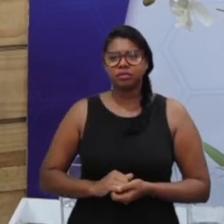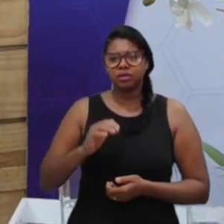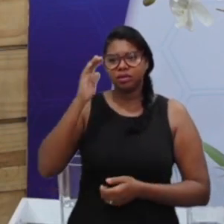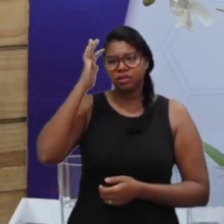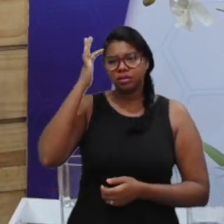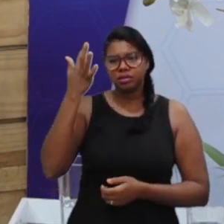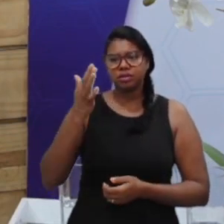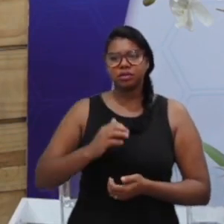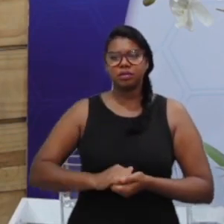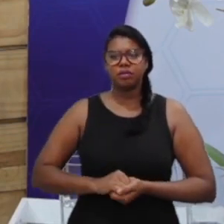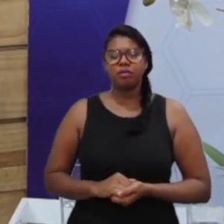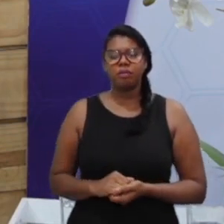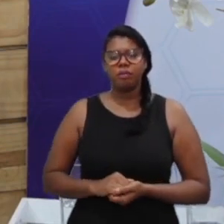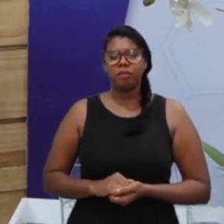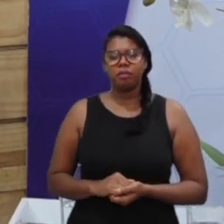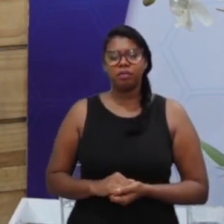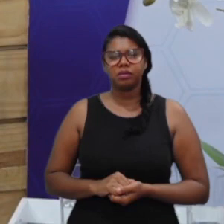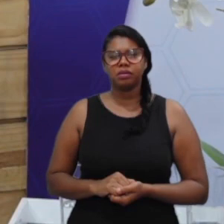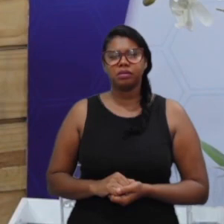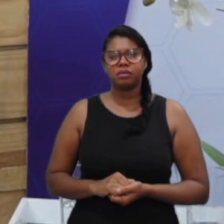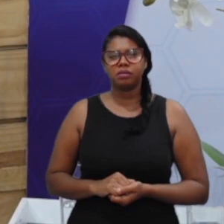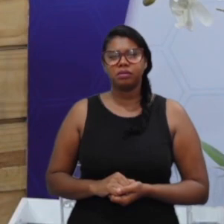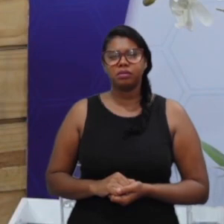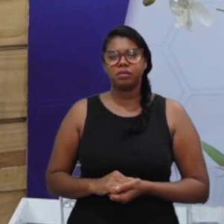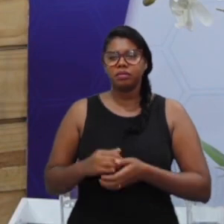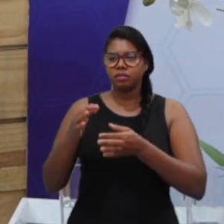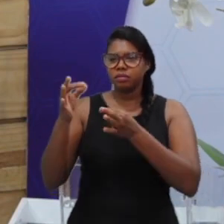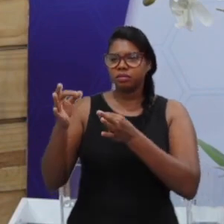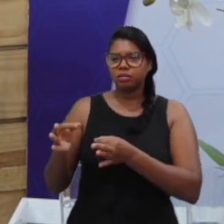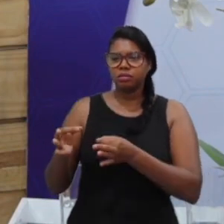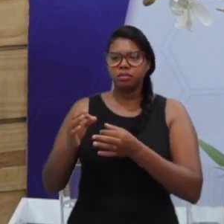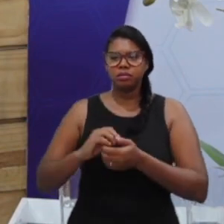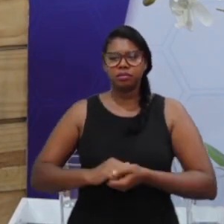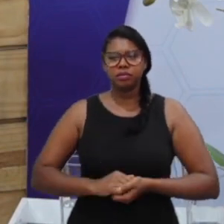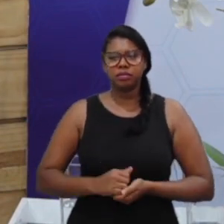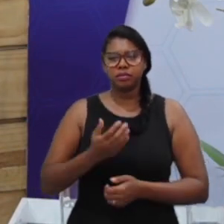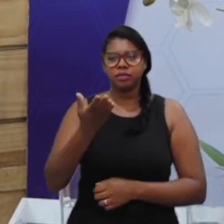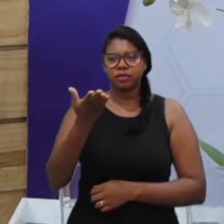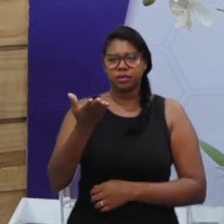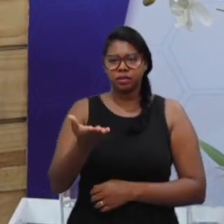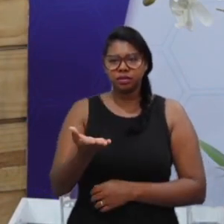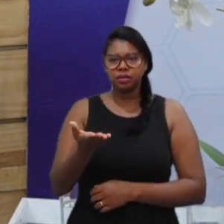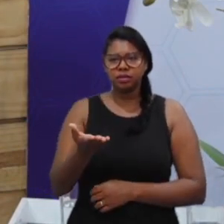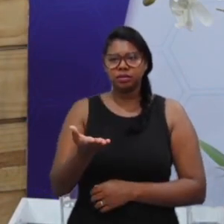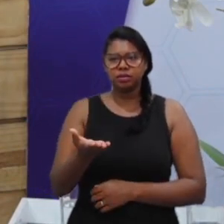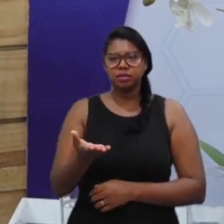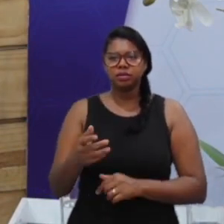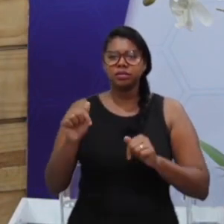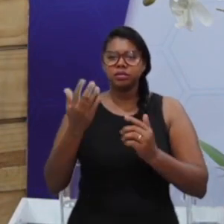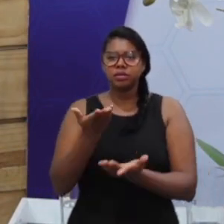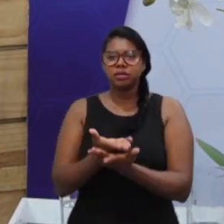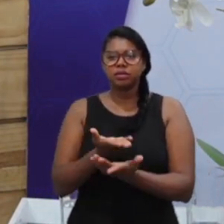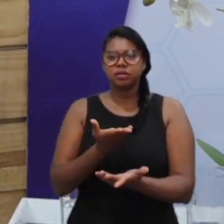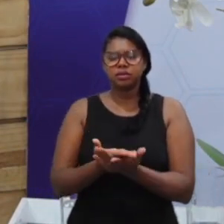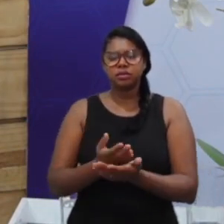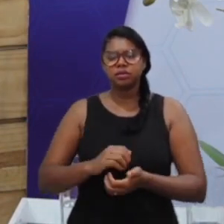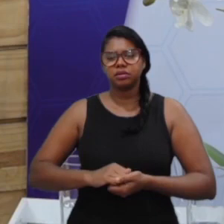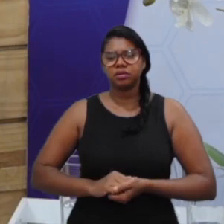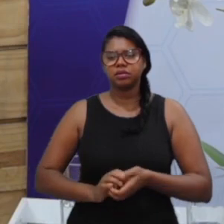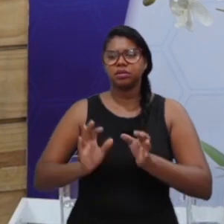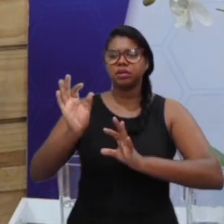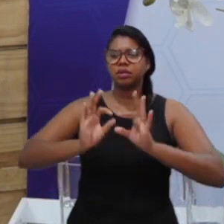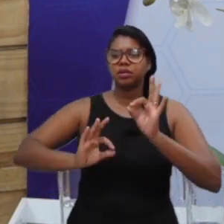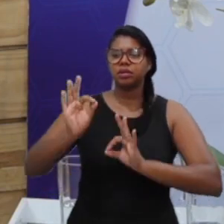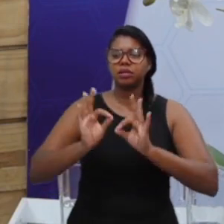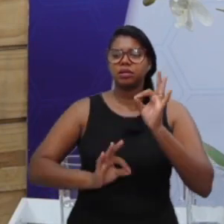decisão? Então, é justamente isso que vocês estão fazendo aqui, estudar, se preparar,